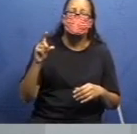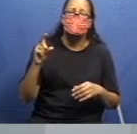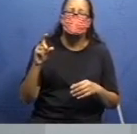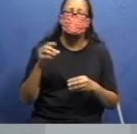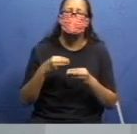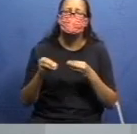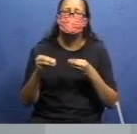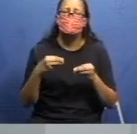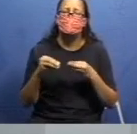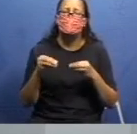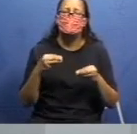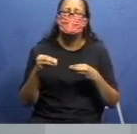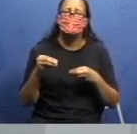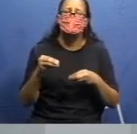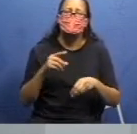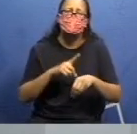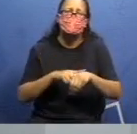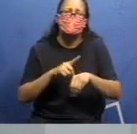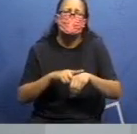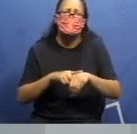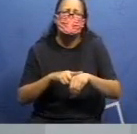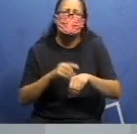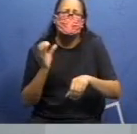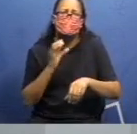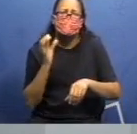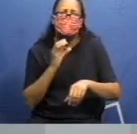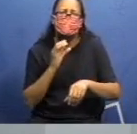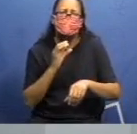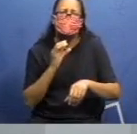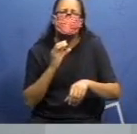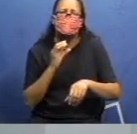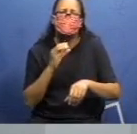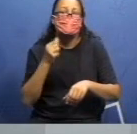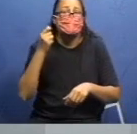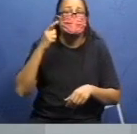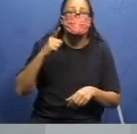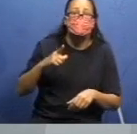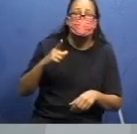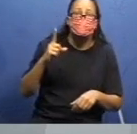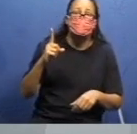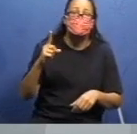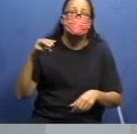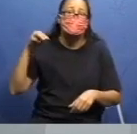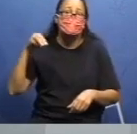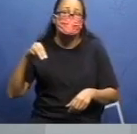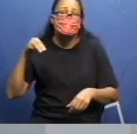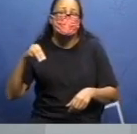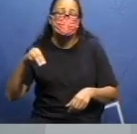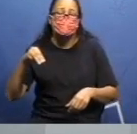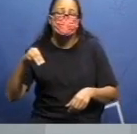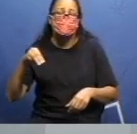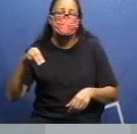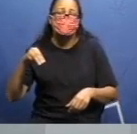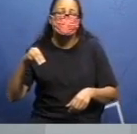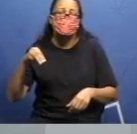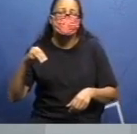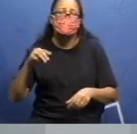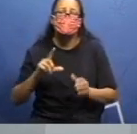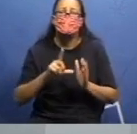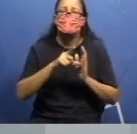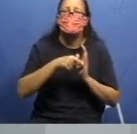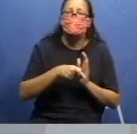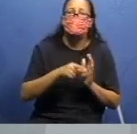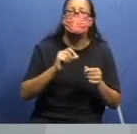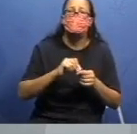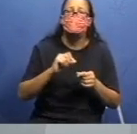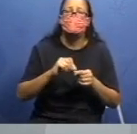você vai lá e pega todas as tampinhas. Marca o tempo. Consegui em um minuto. Da próxima vez, eu tento fazer um pouquinho mais rápido. Então,